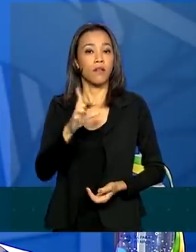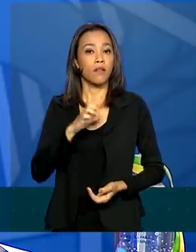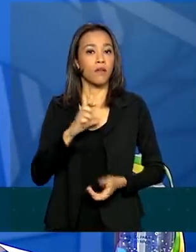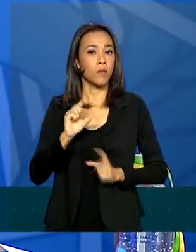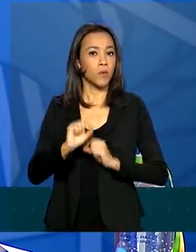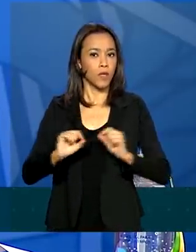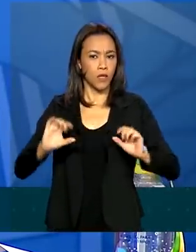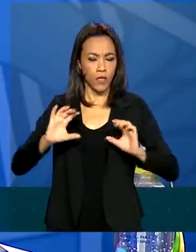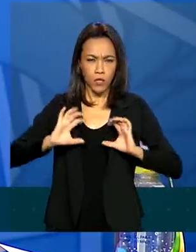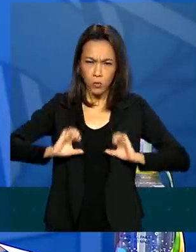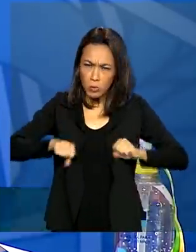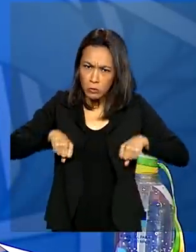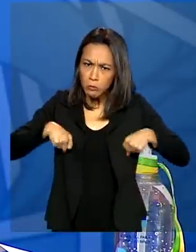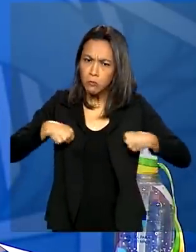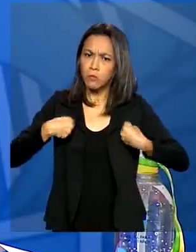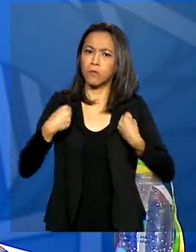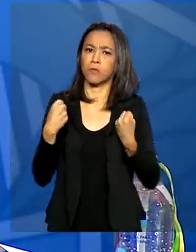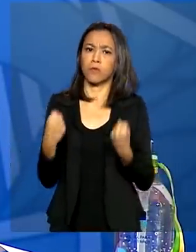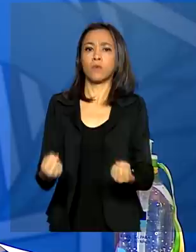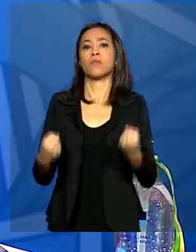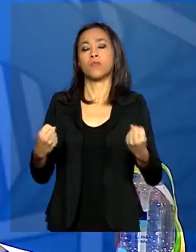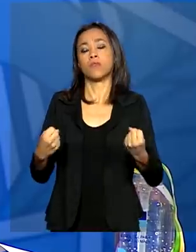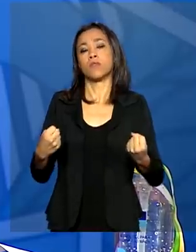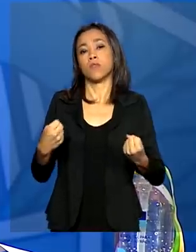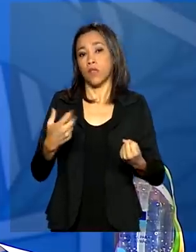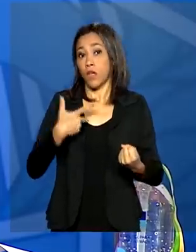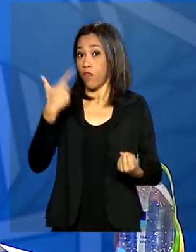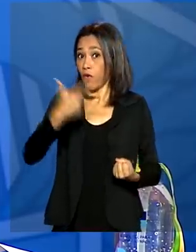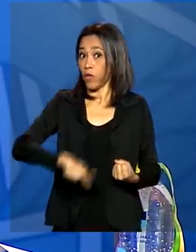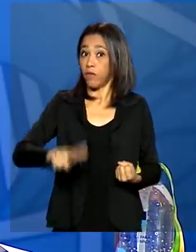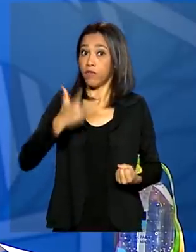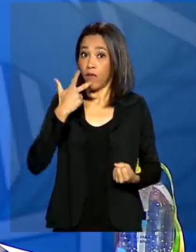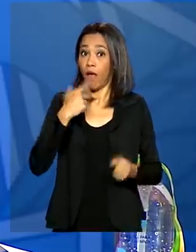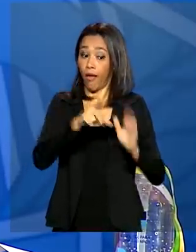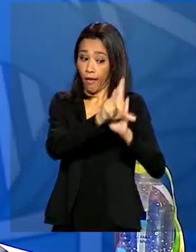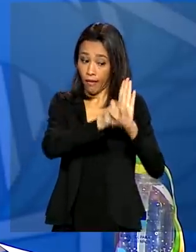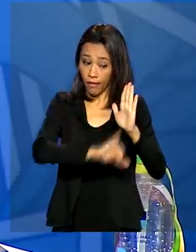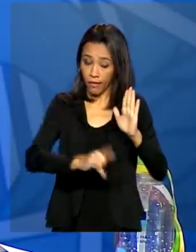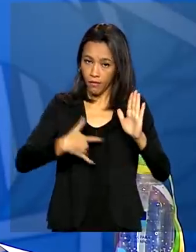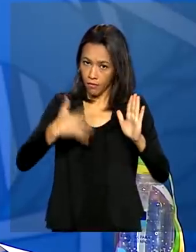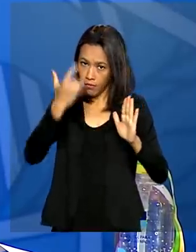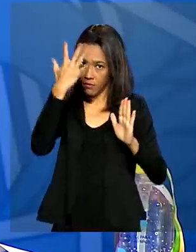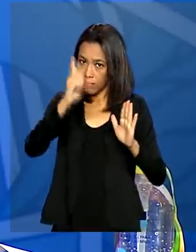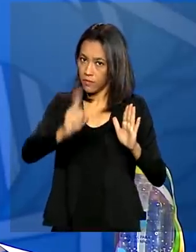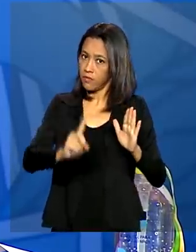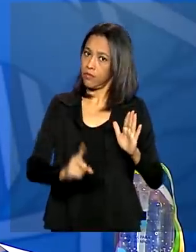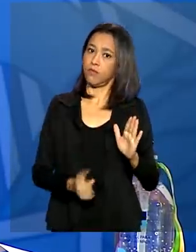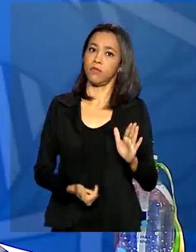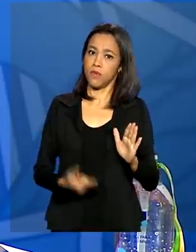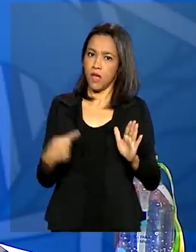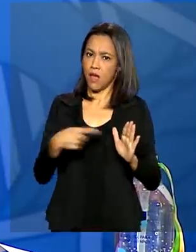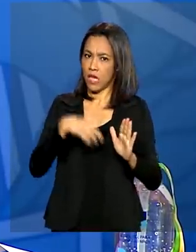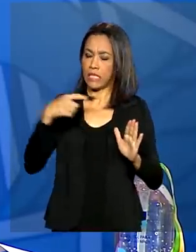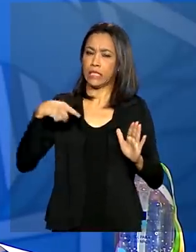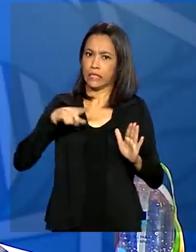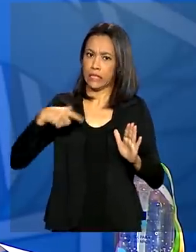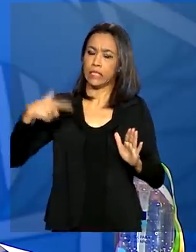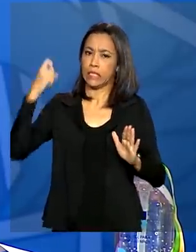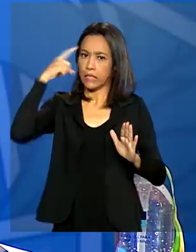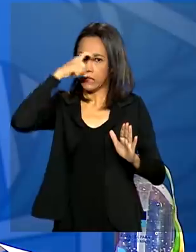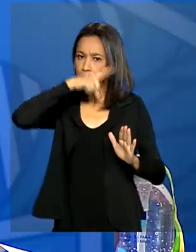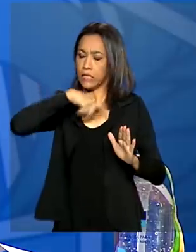esforço gigantesco, porque a lei, volto a dizer, a lei é muito complexa, e a lei criou dificuldades